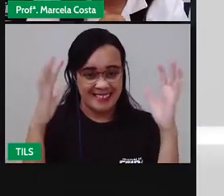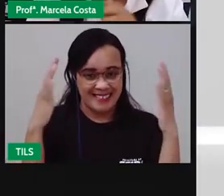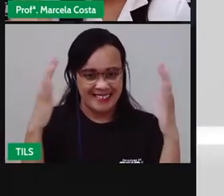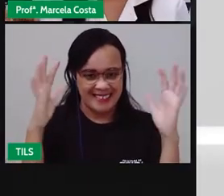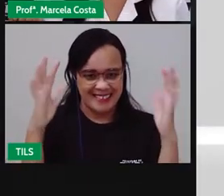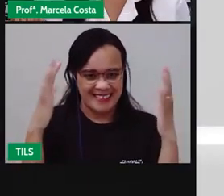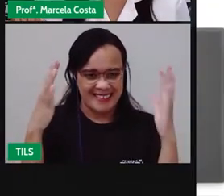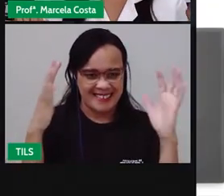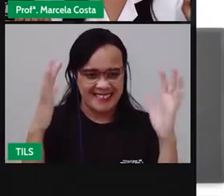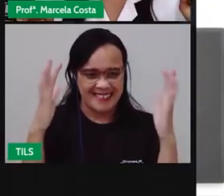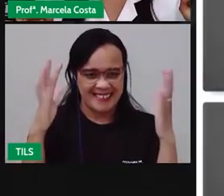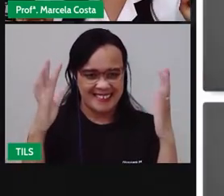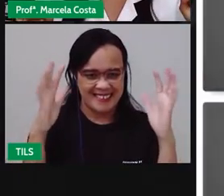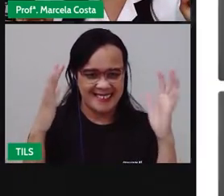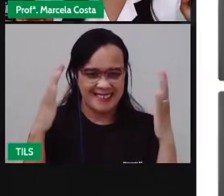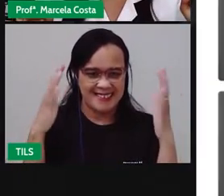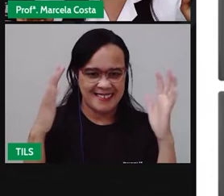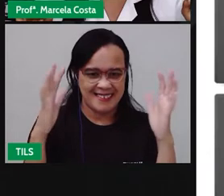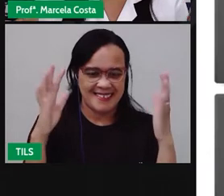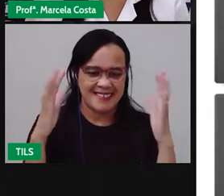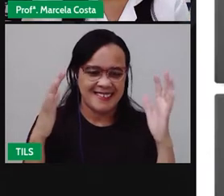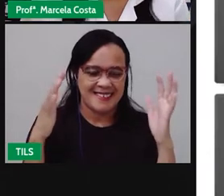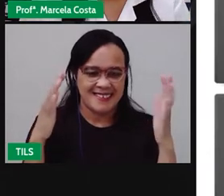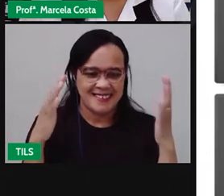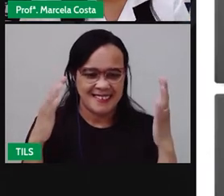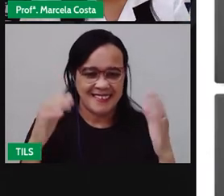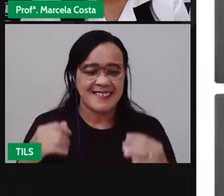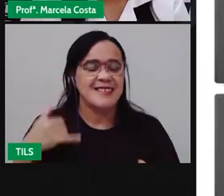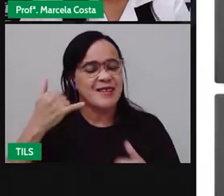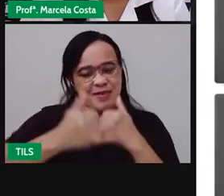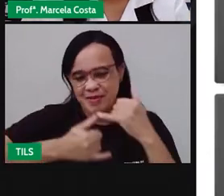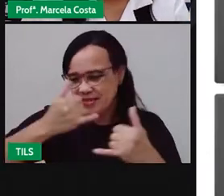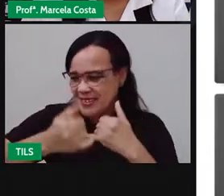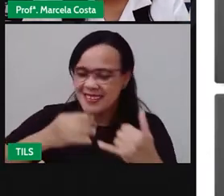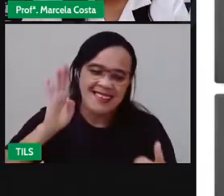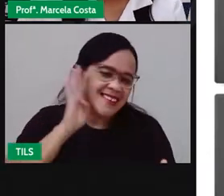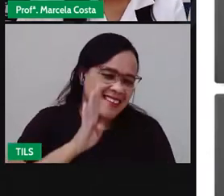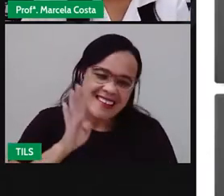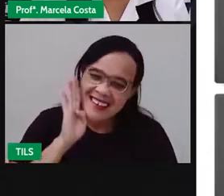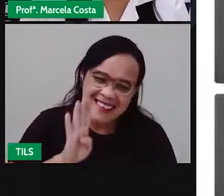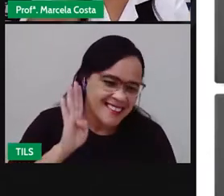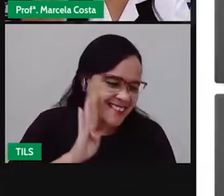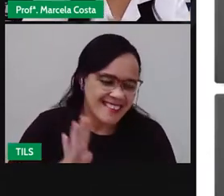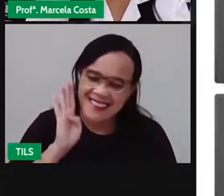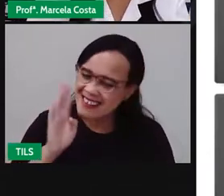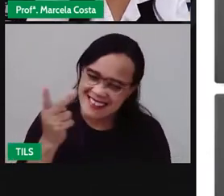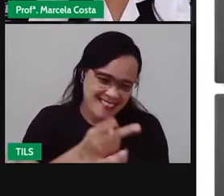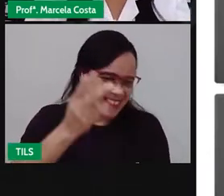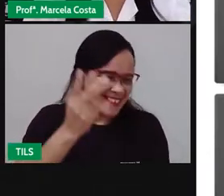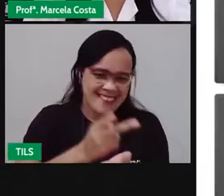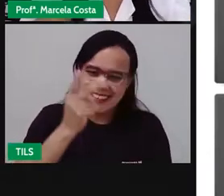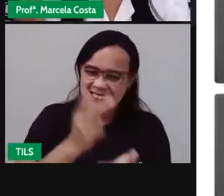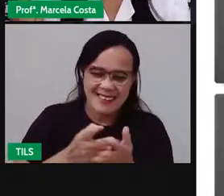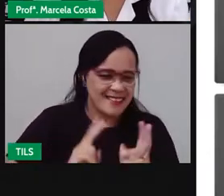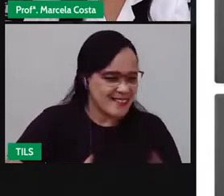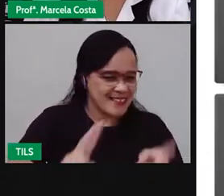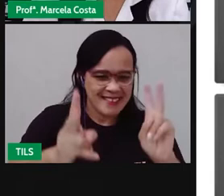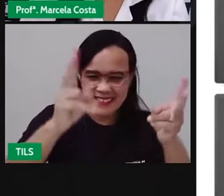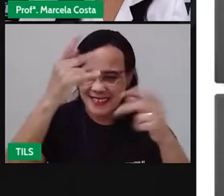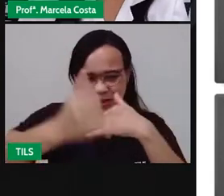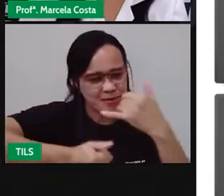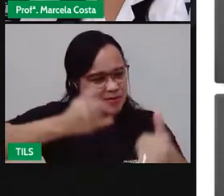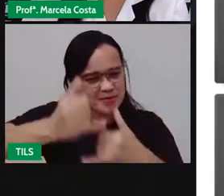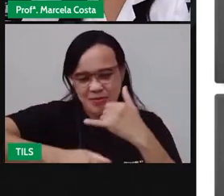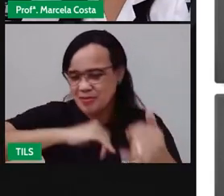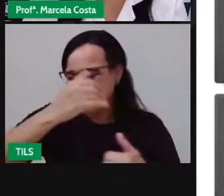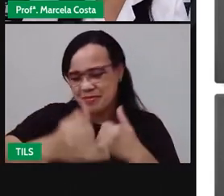Acertamos. Mais uma vez. Esse jogo é muito divertido e dá vontade de ficar jogando